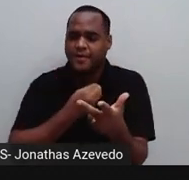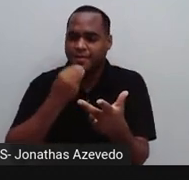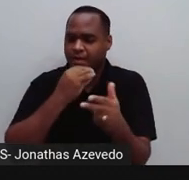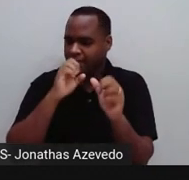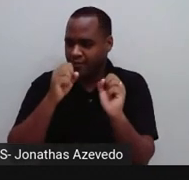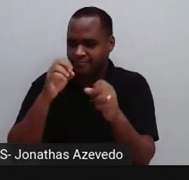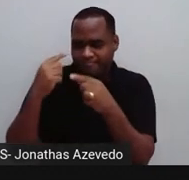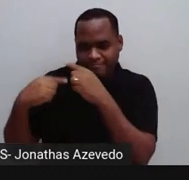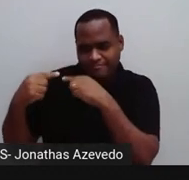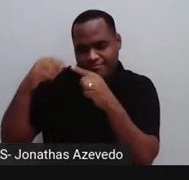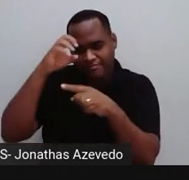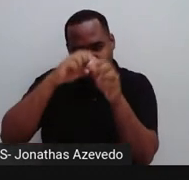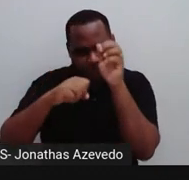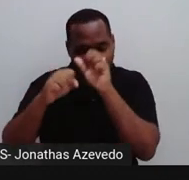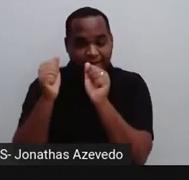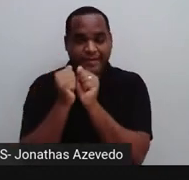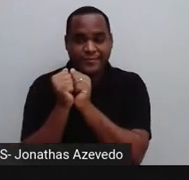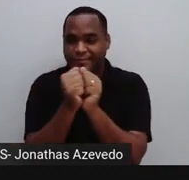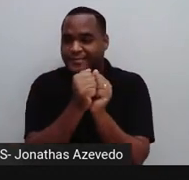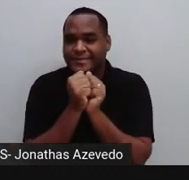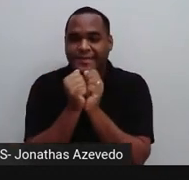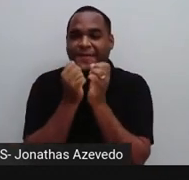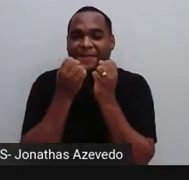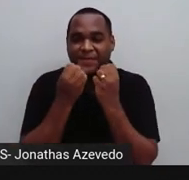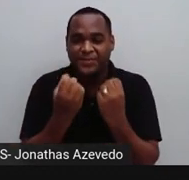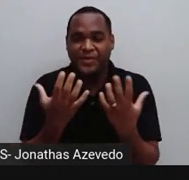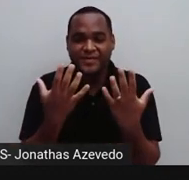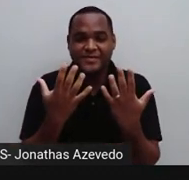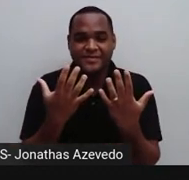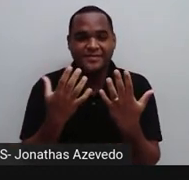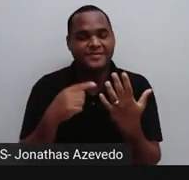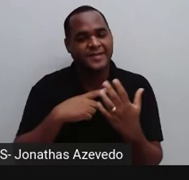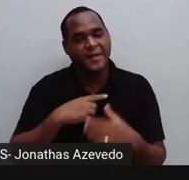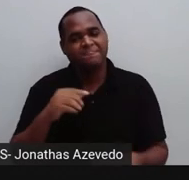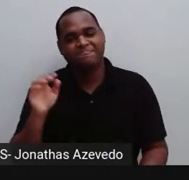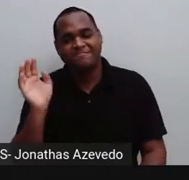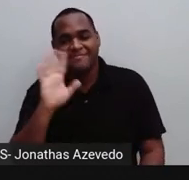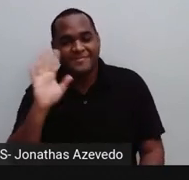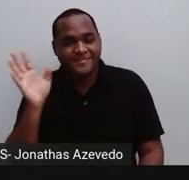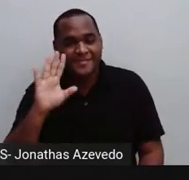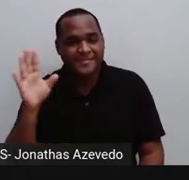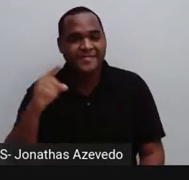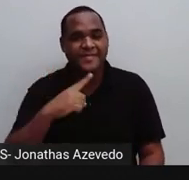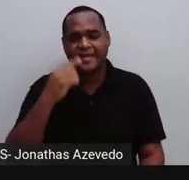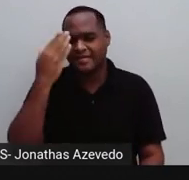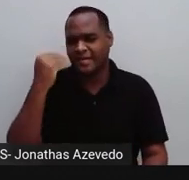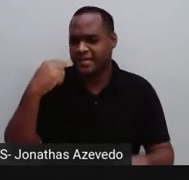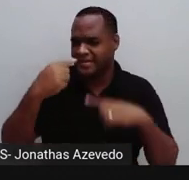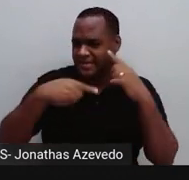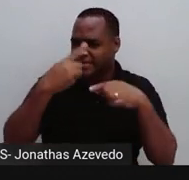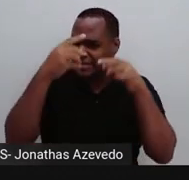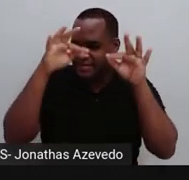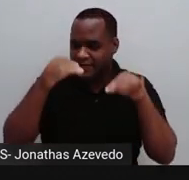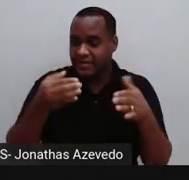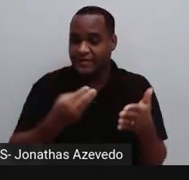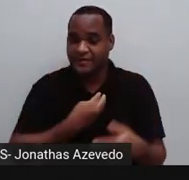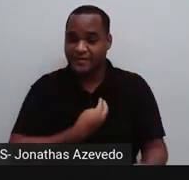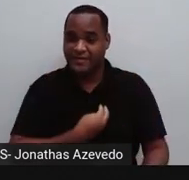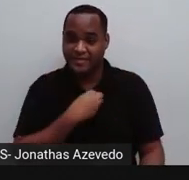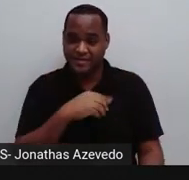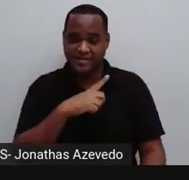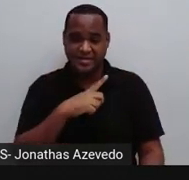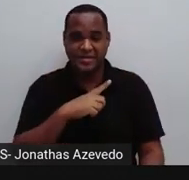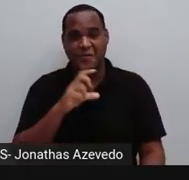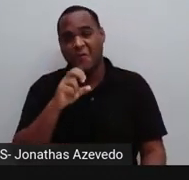por aqui juntos, tá bom? Vou me despedir. Quem sabe não seja pela última vez. Quem sabe